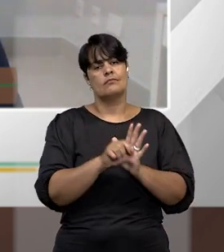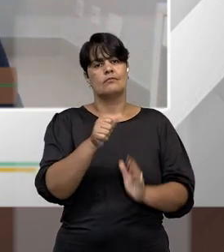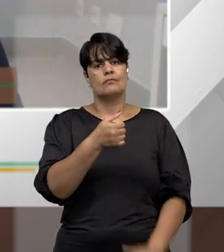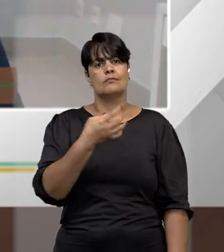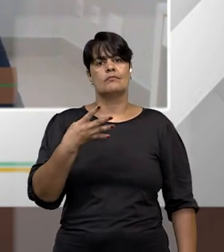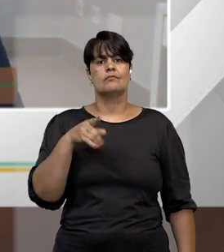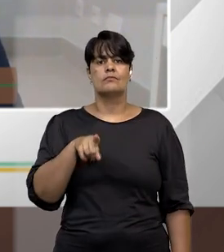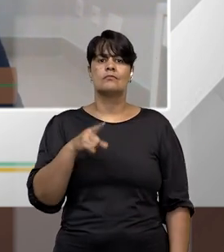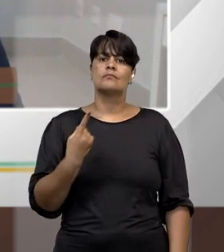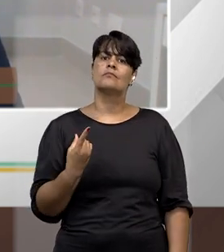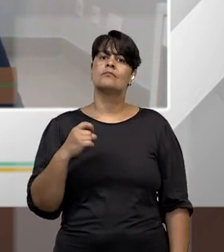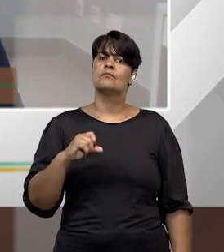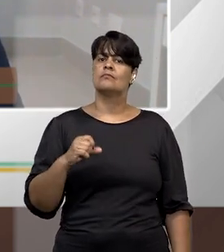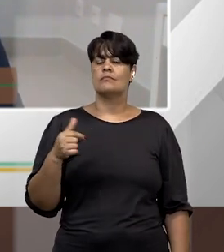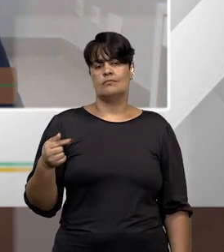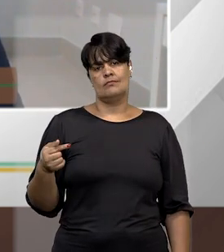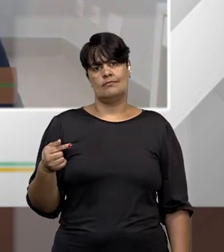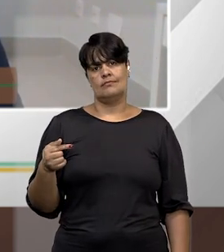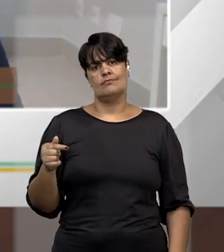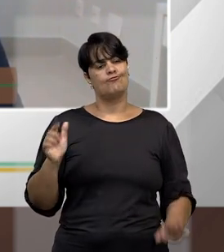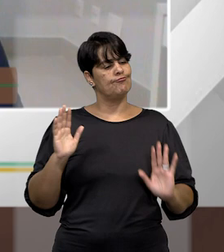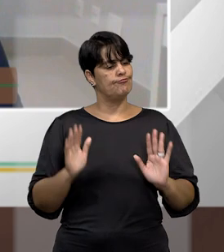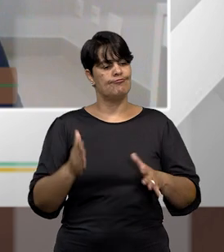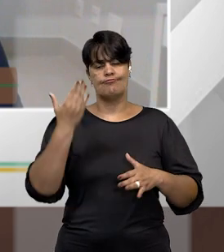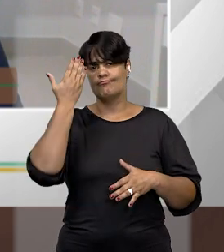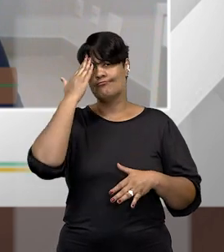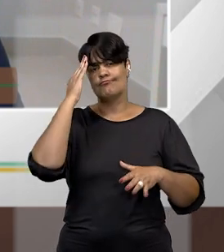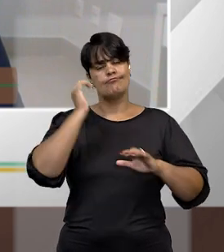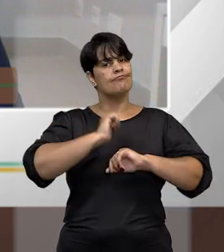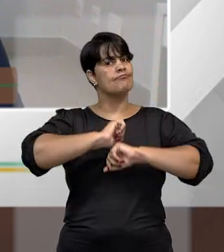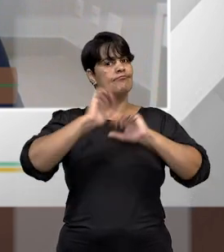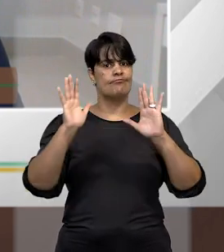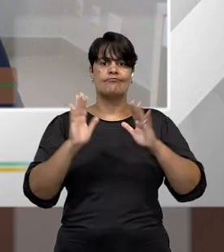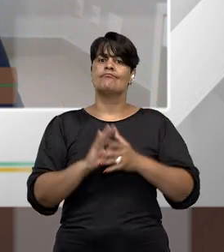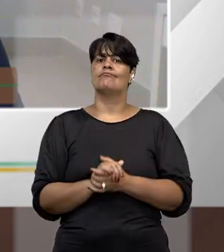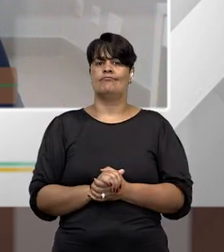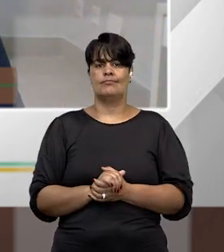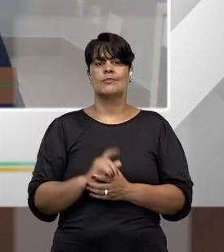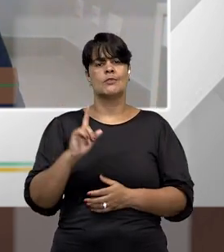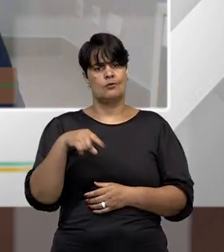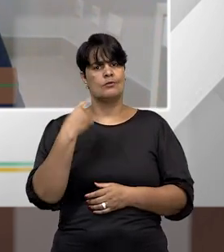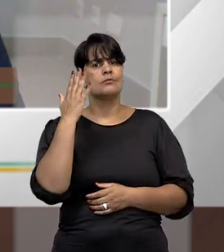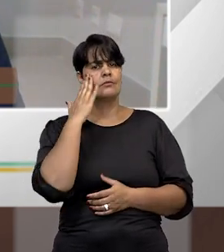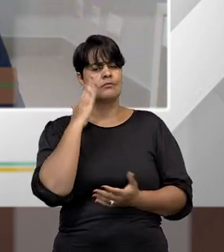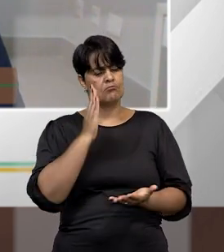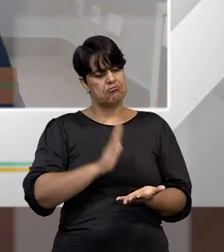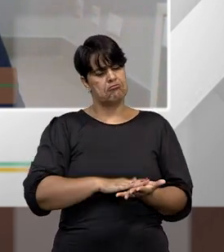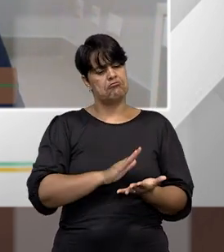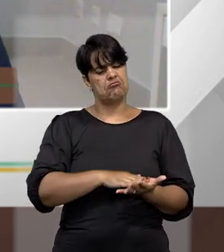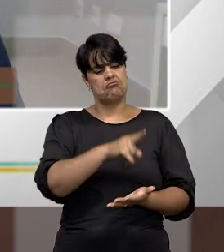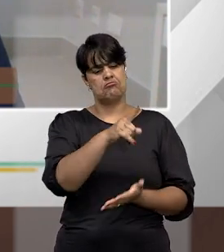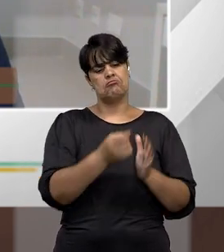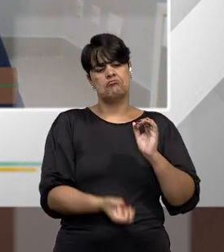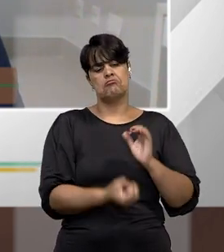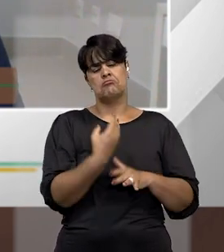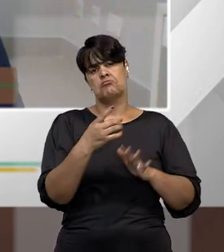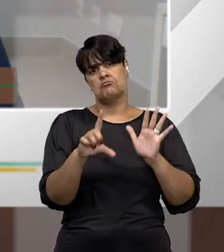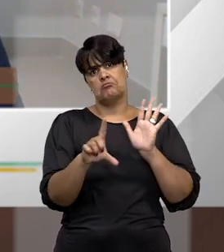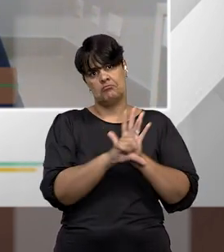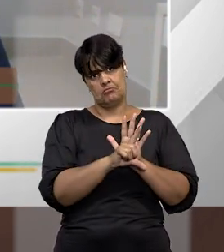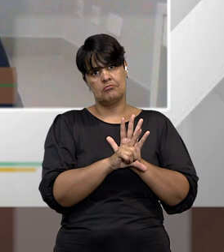justificada, mais do que inovável a iniciativa do legislador, já disse antes, na verdade, a lei 14